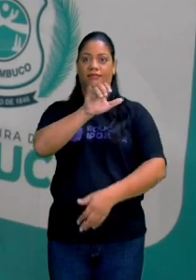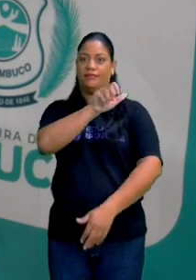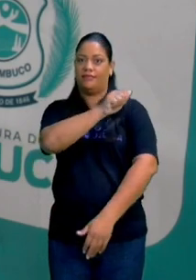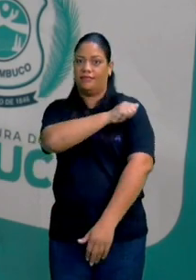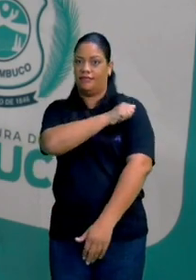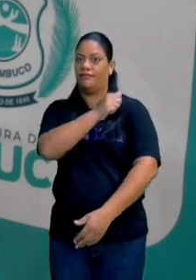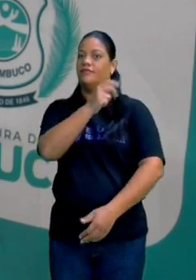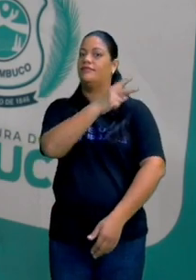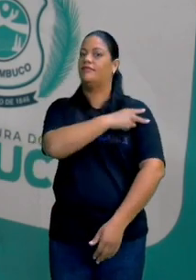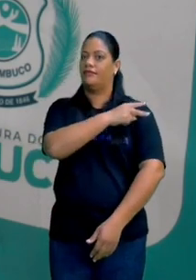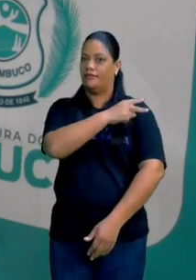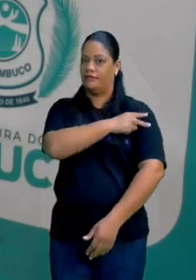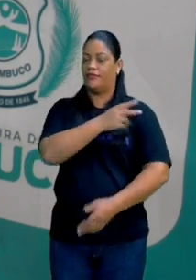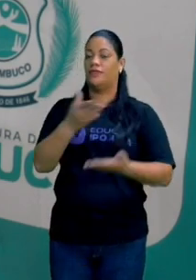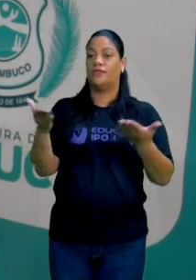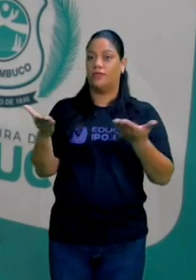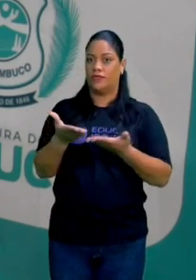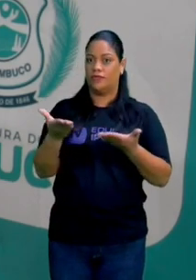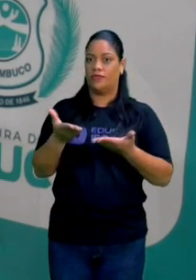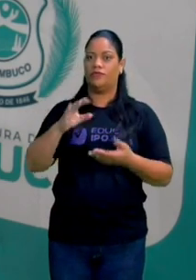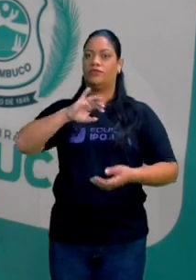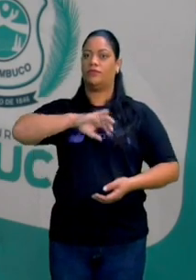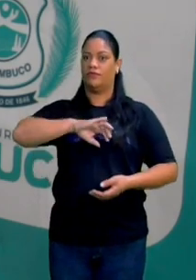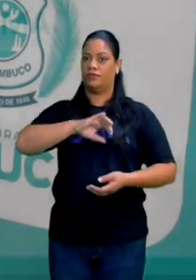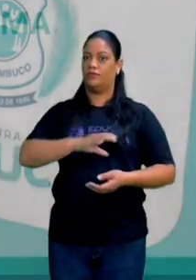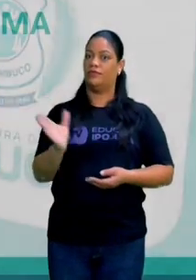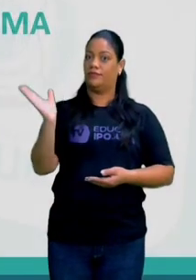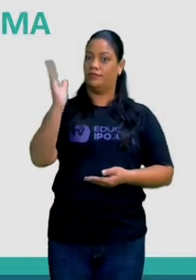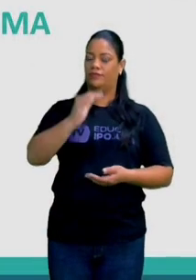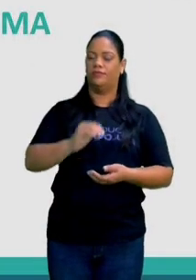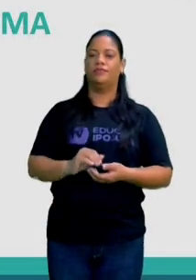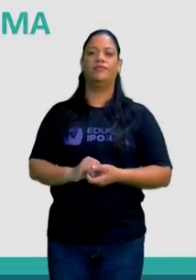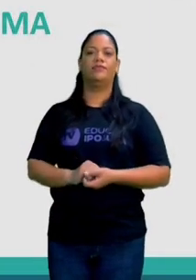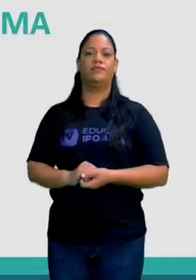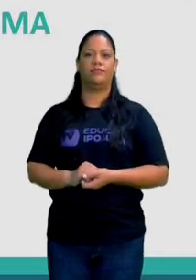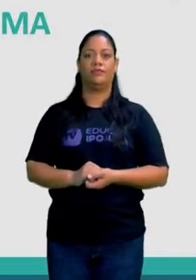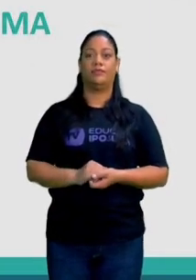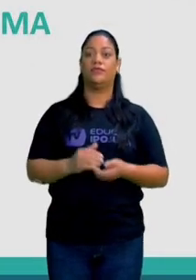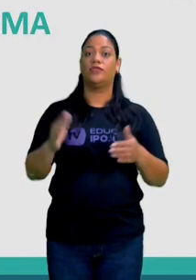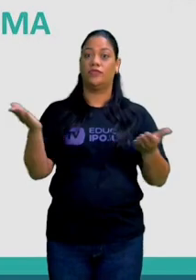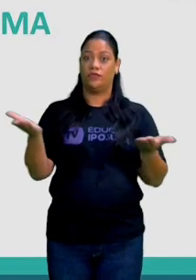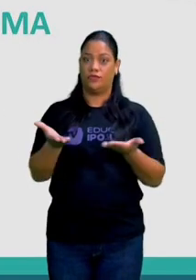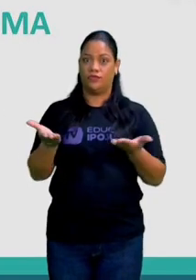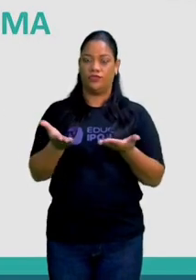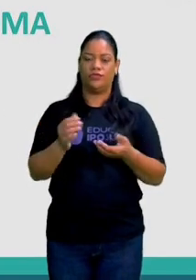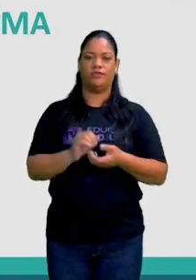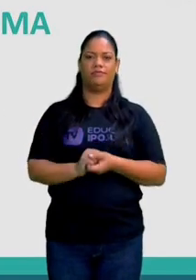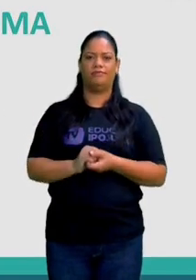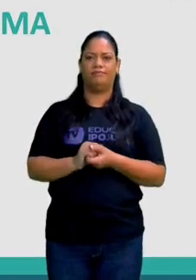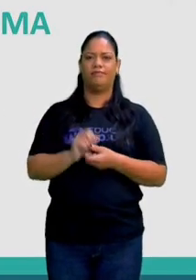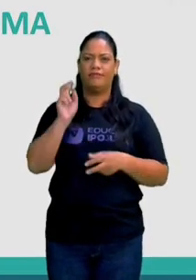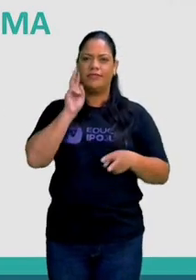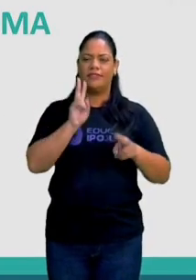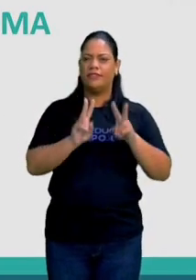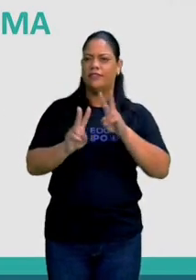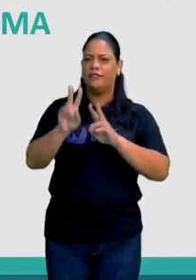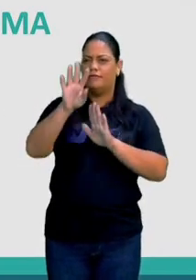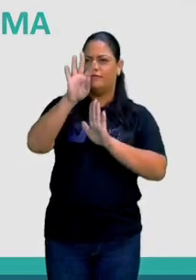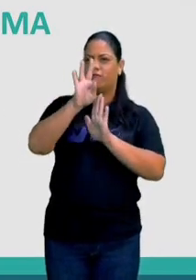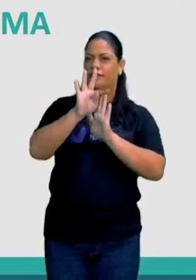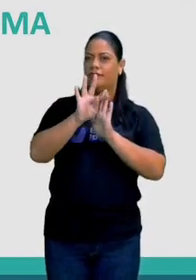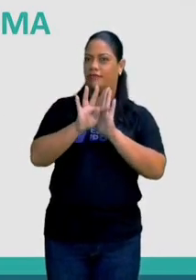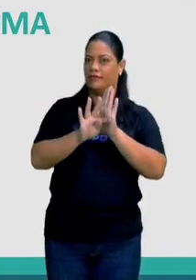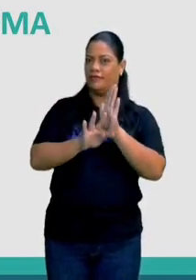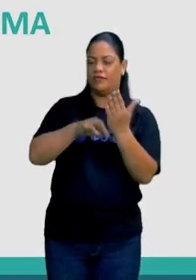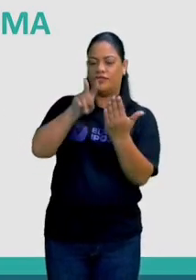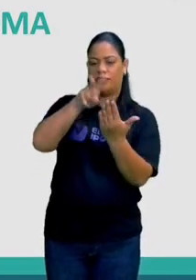2, hoje com a disciplina de língua portuguesa. Vamos lá? Iremos trabalhar estratégias de leitura, leitura